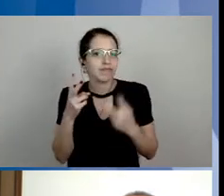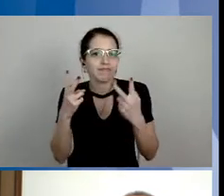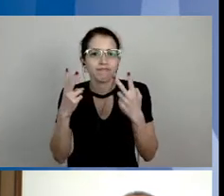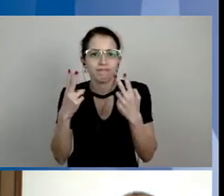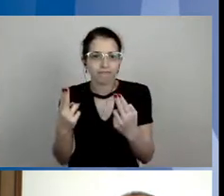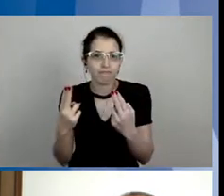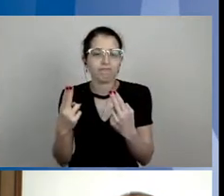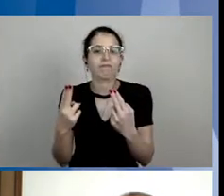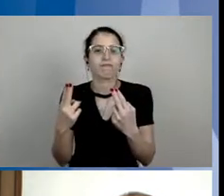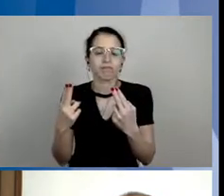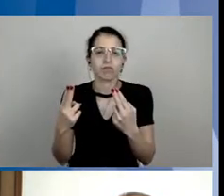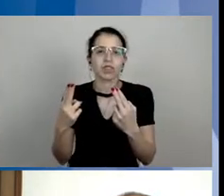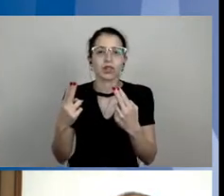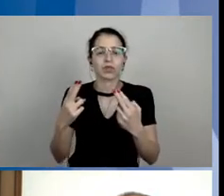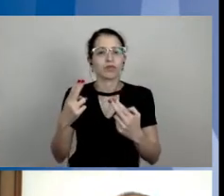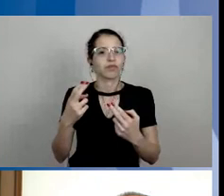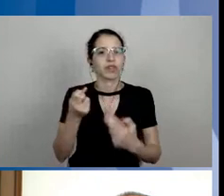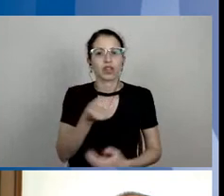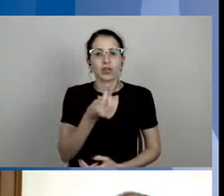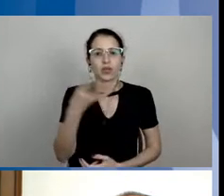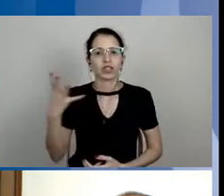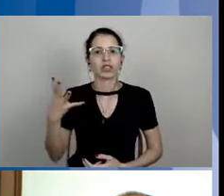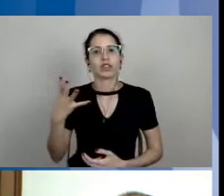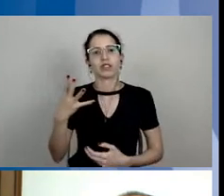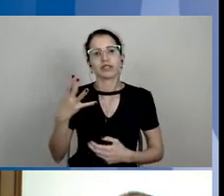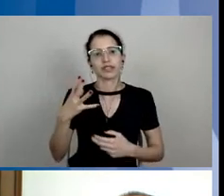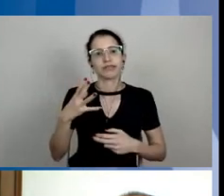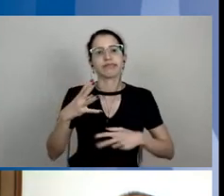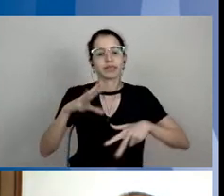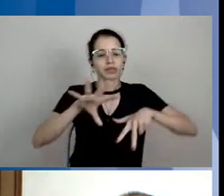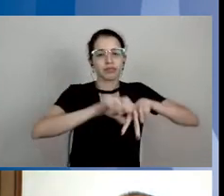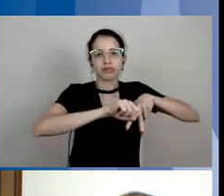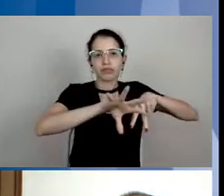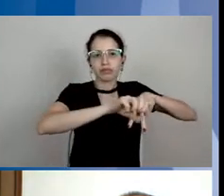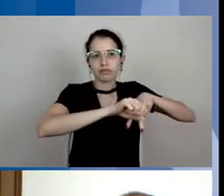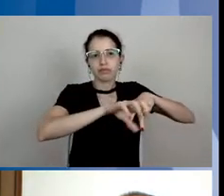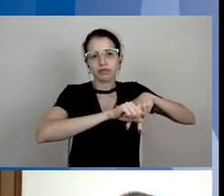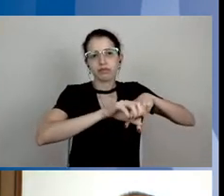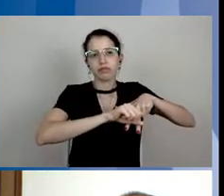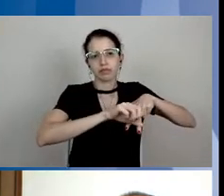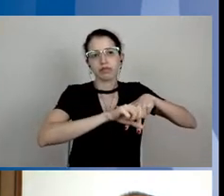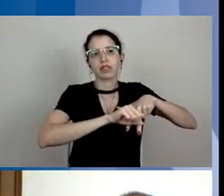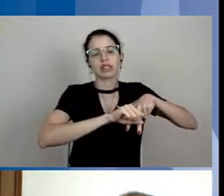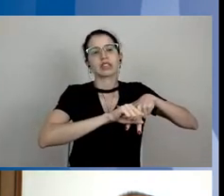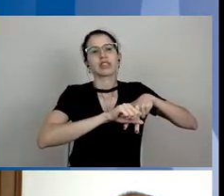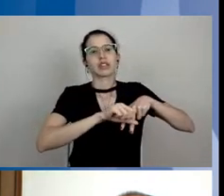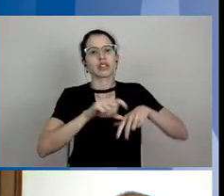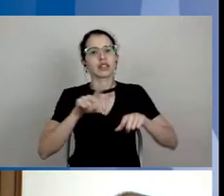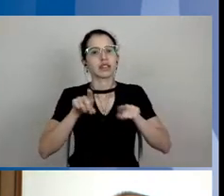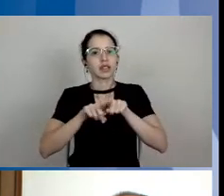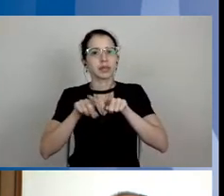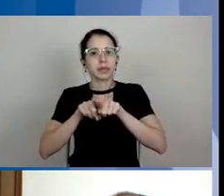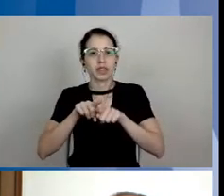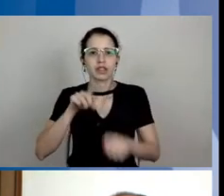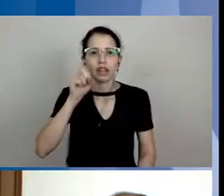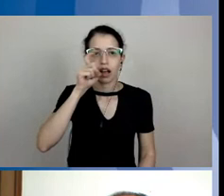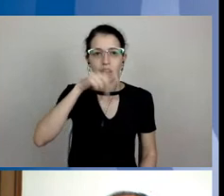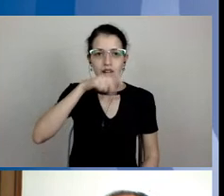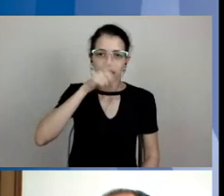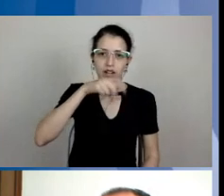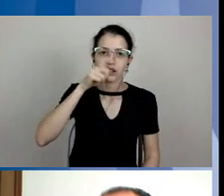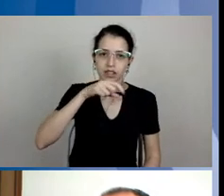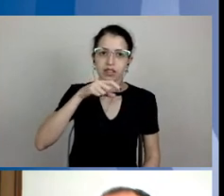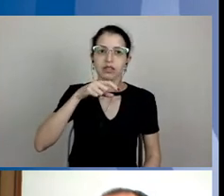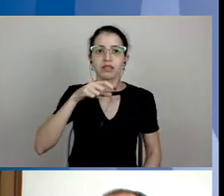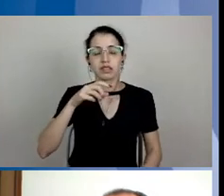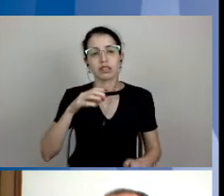uma ascensão do número de novos casos de aras mais recente. Em Araras teve uma ascensão mais recente, parece que tem tido uma queda. Vamos aguardar a